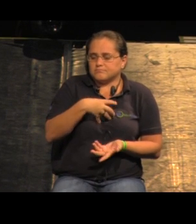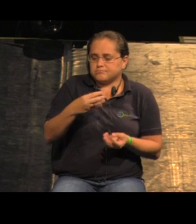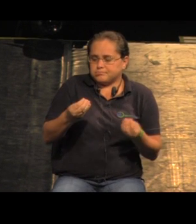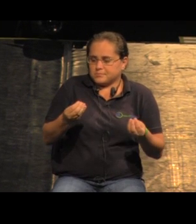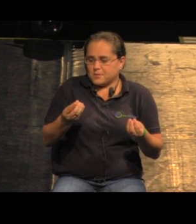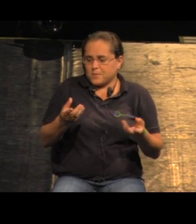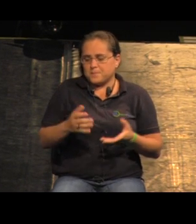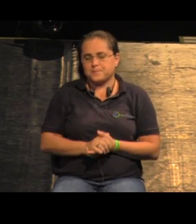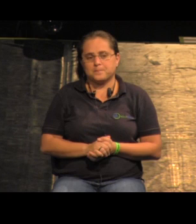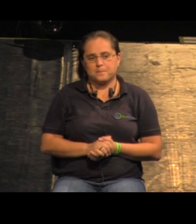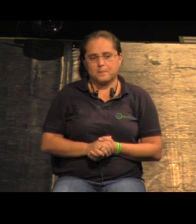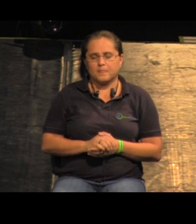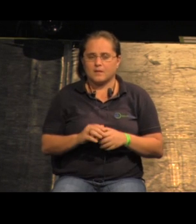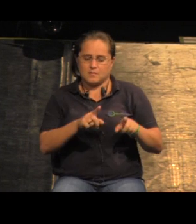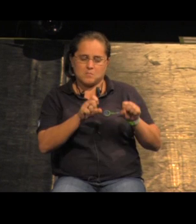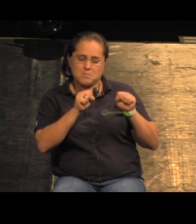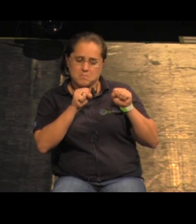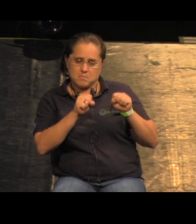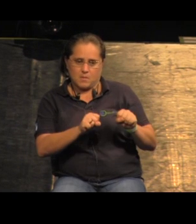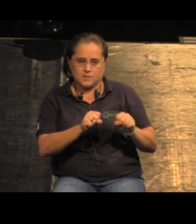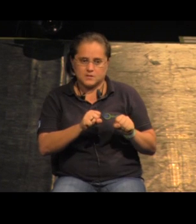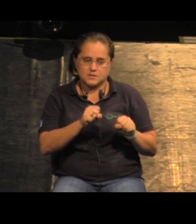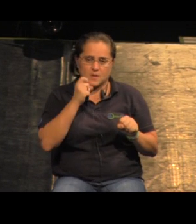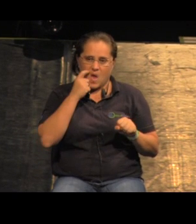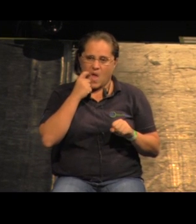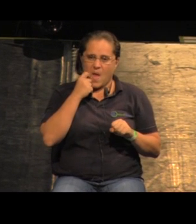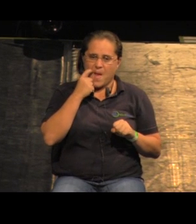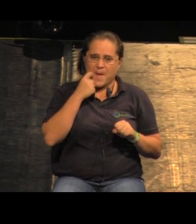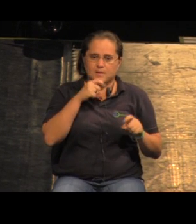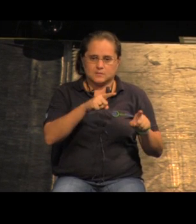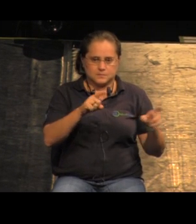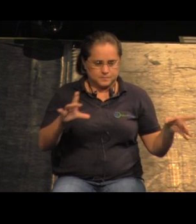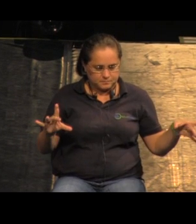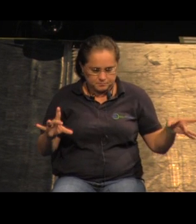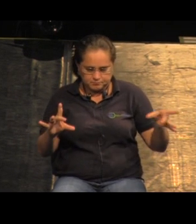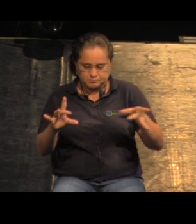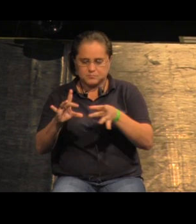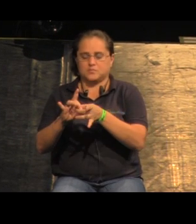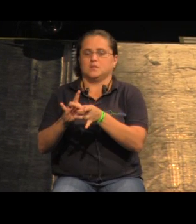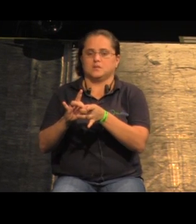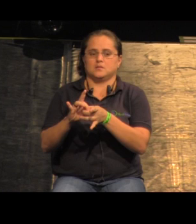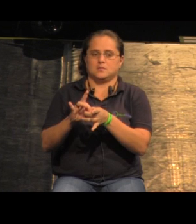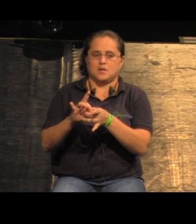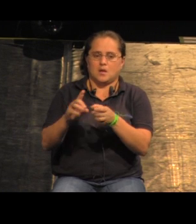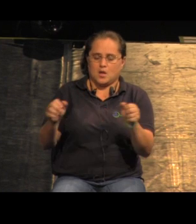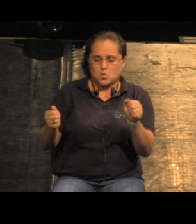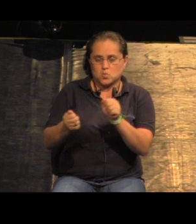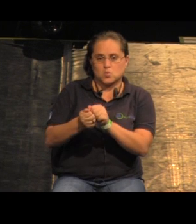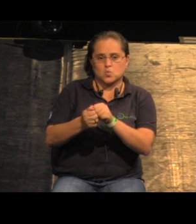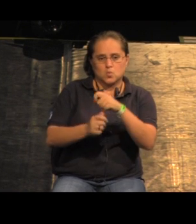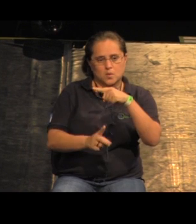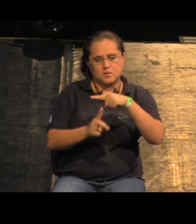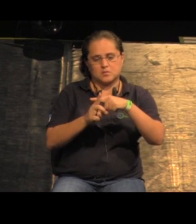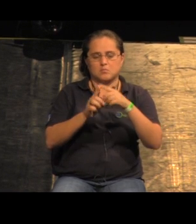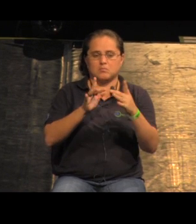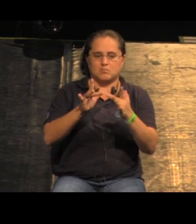conceber uma célula utópica se ela pudesse se agregar com a outra deficitária e a somatória, a